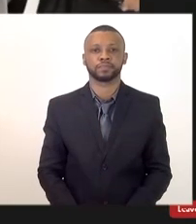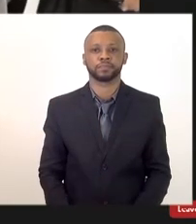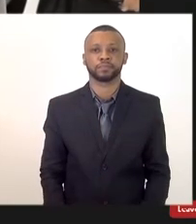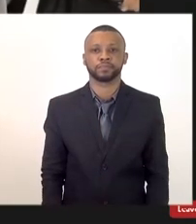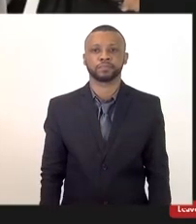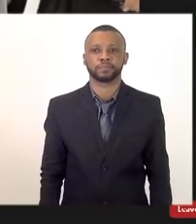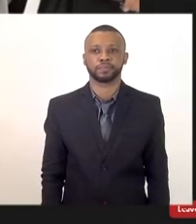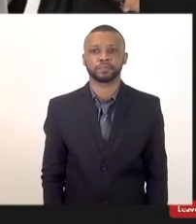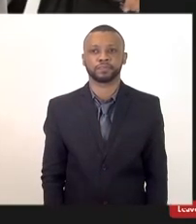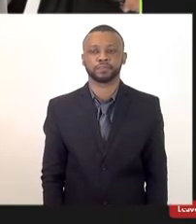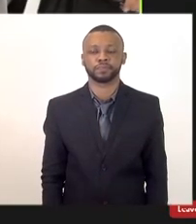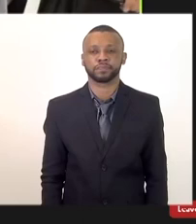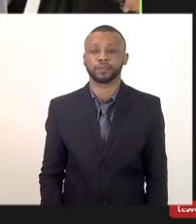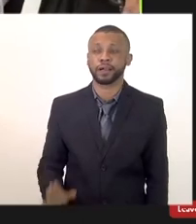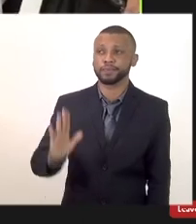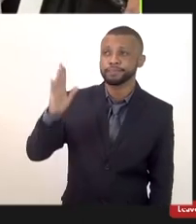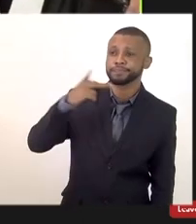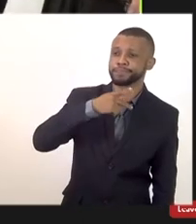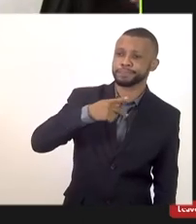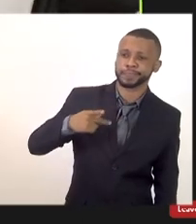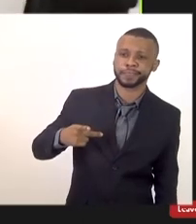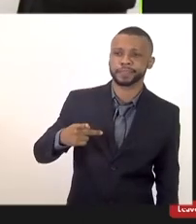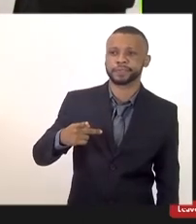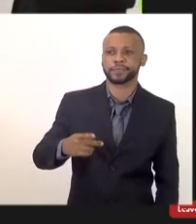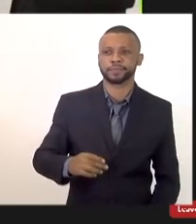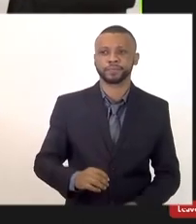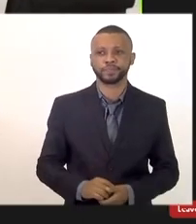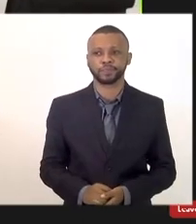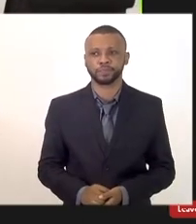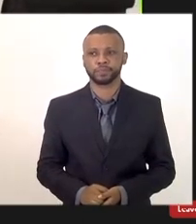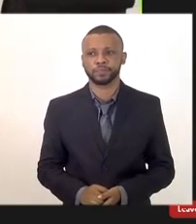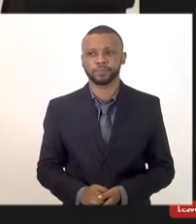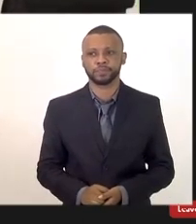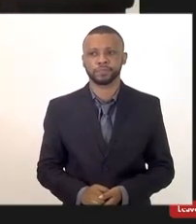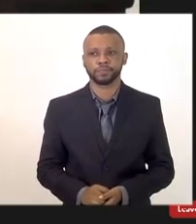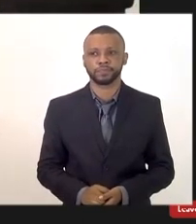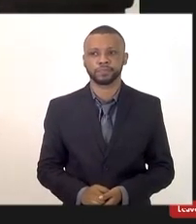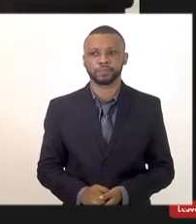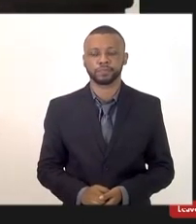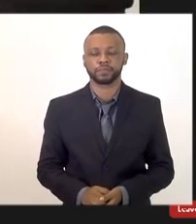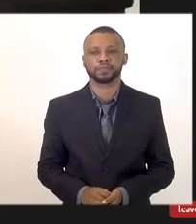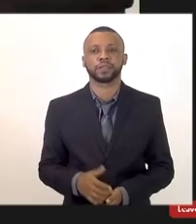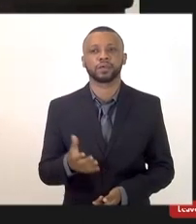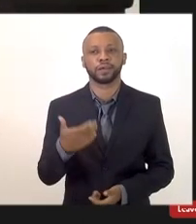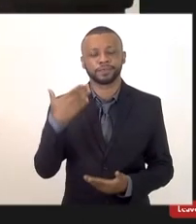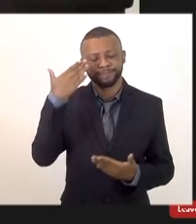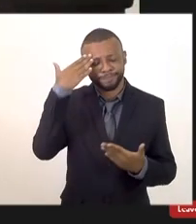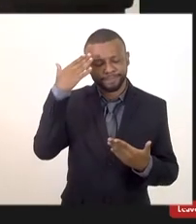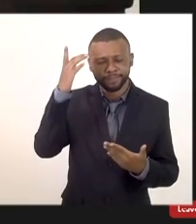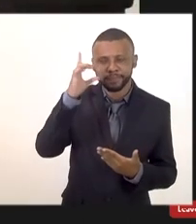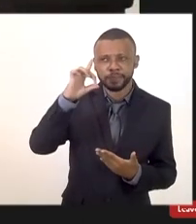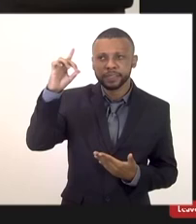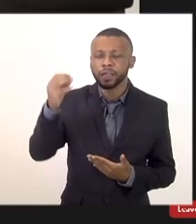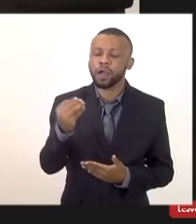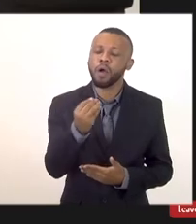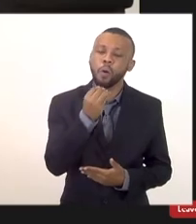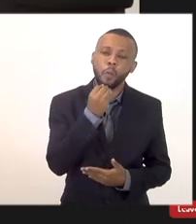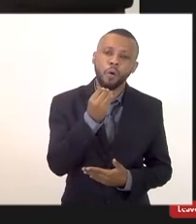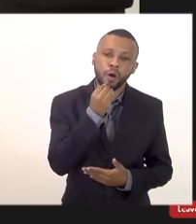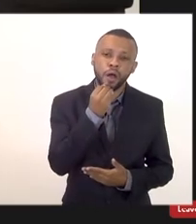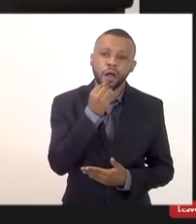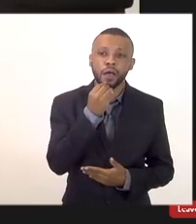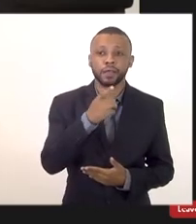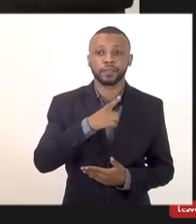deputado Marcelo deputado eu quero agradecer a Deus mais uma vez essa oportunidade eu estou em duas